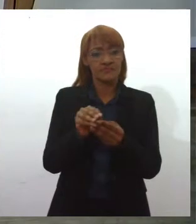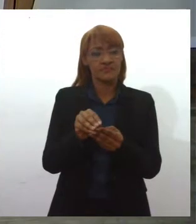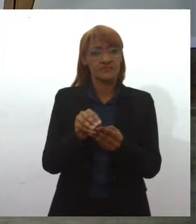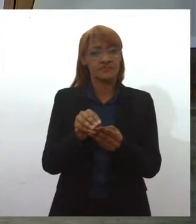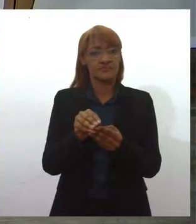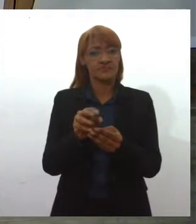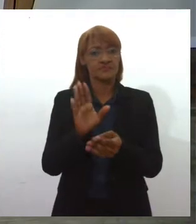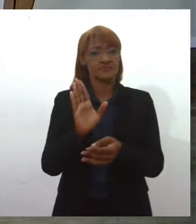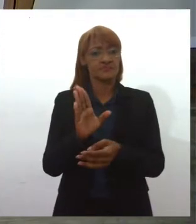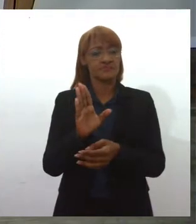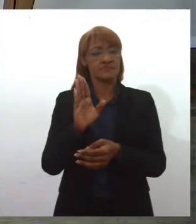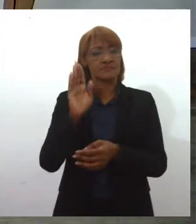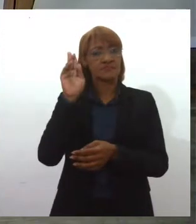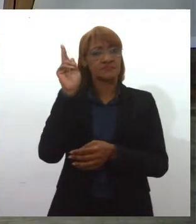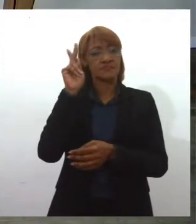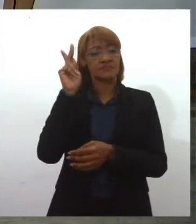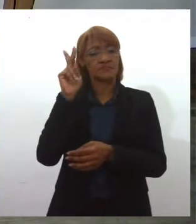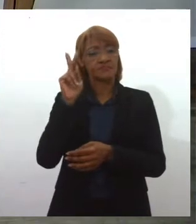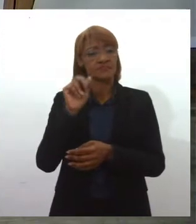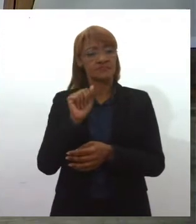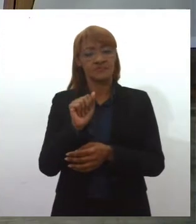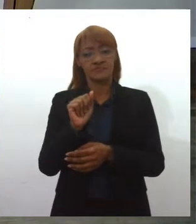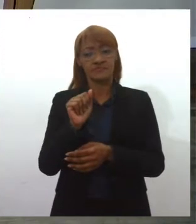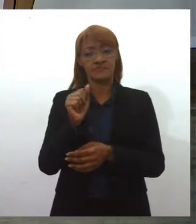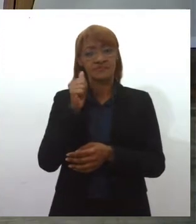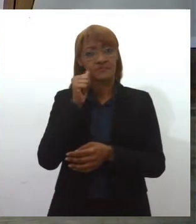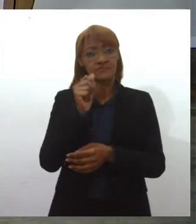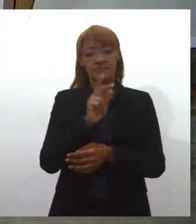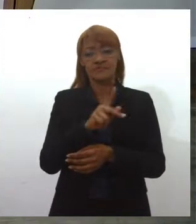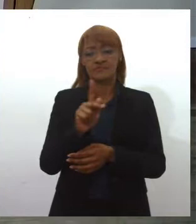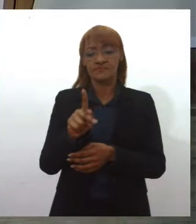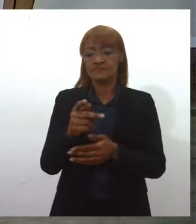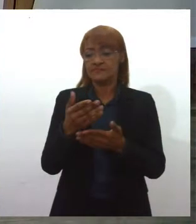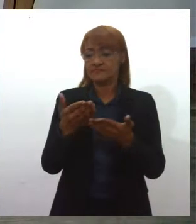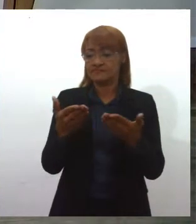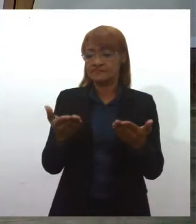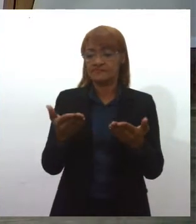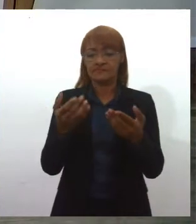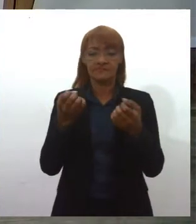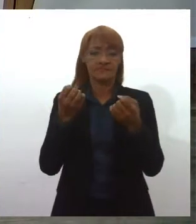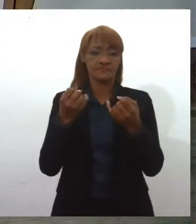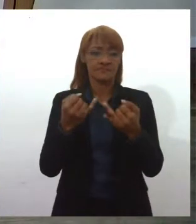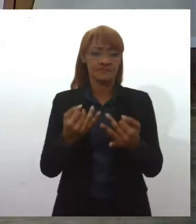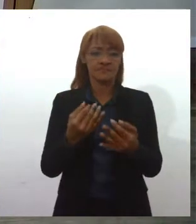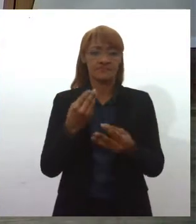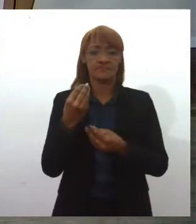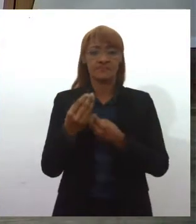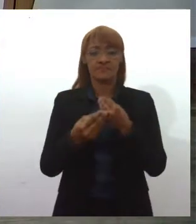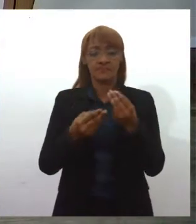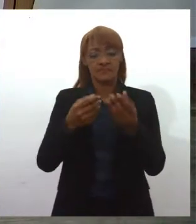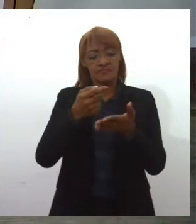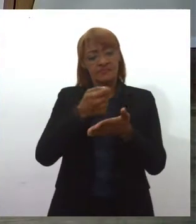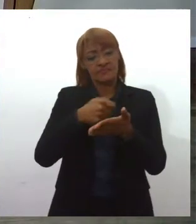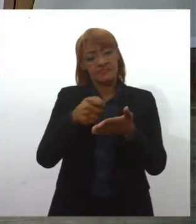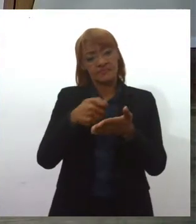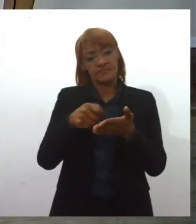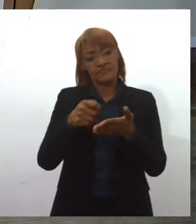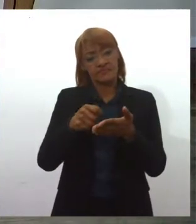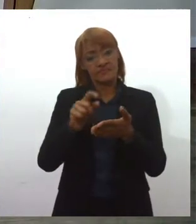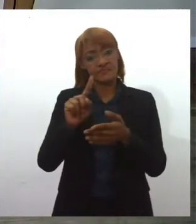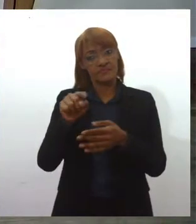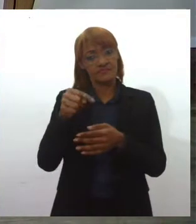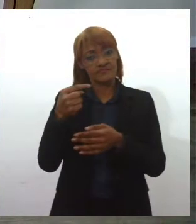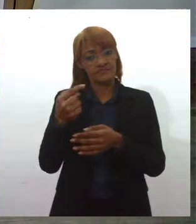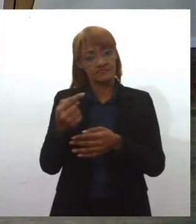de Antonieta, né? Vamos falar um pouquinho dessa parte da escrita dela, para logo depois a gente chegar na parte de